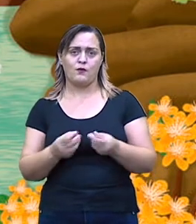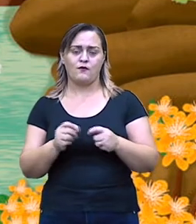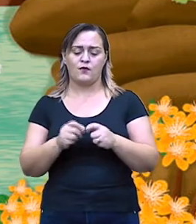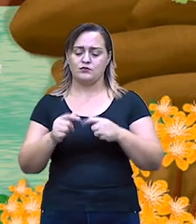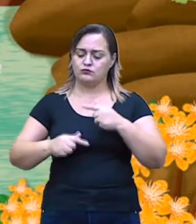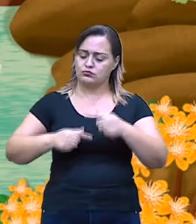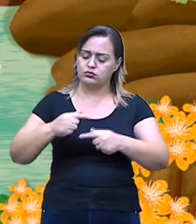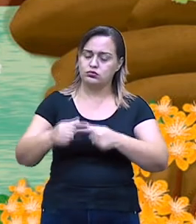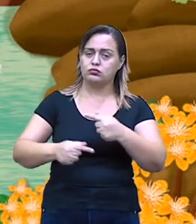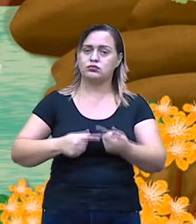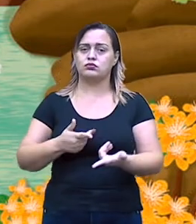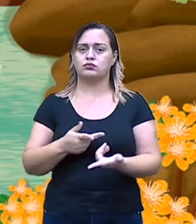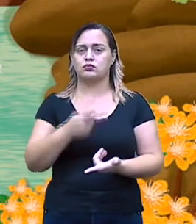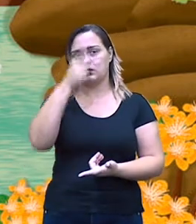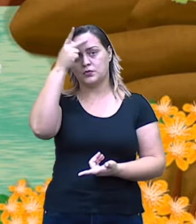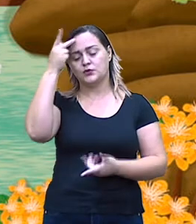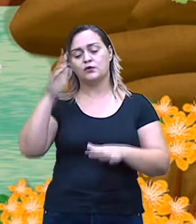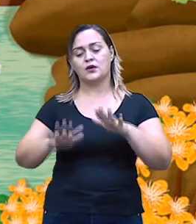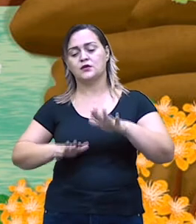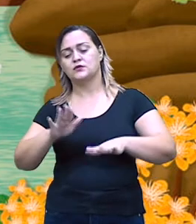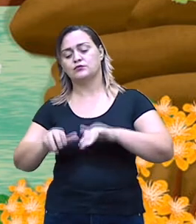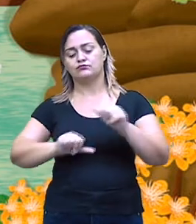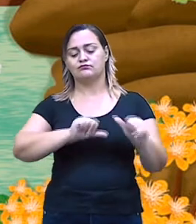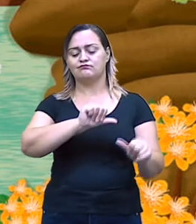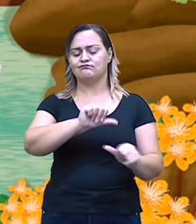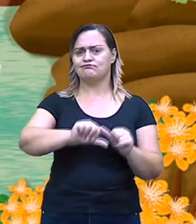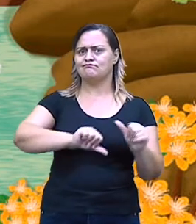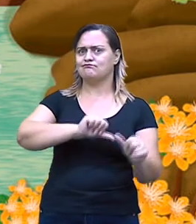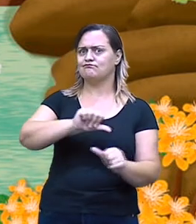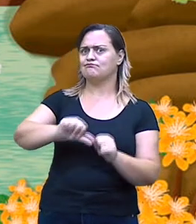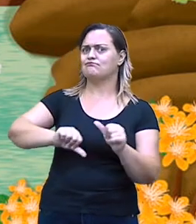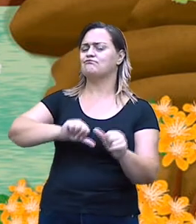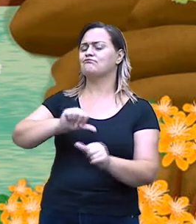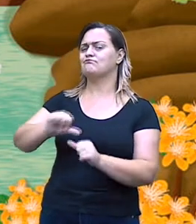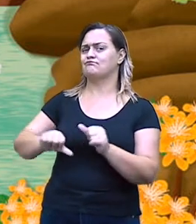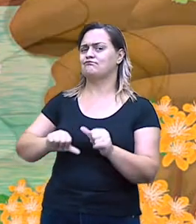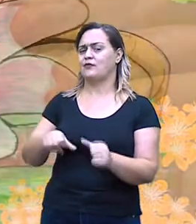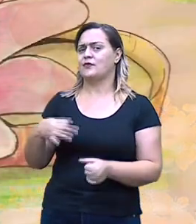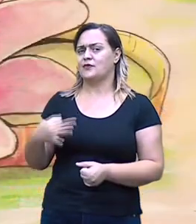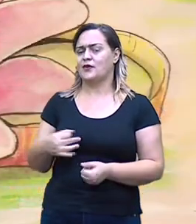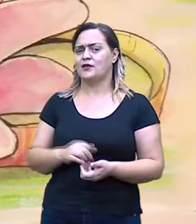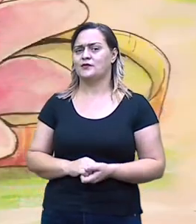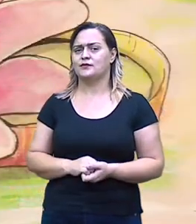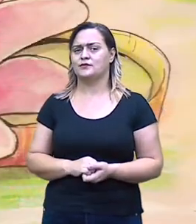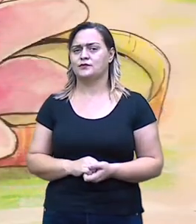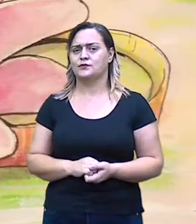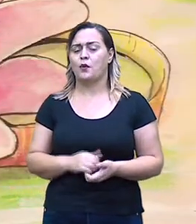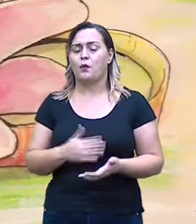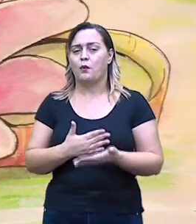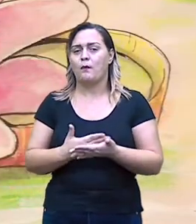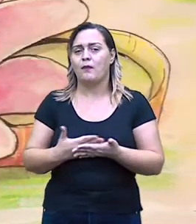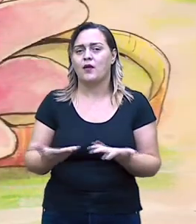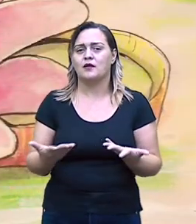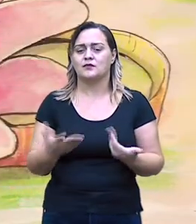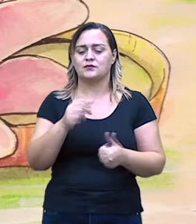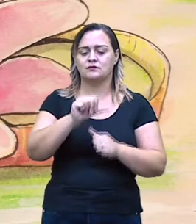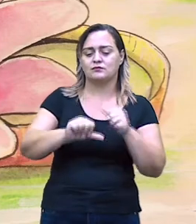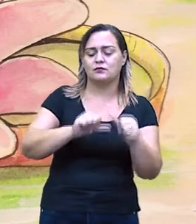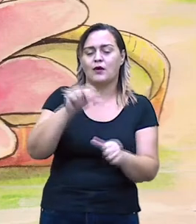exageradas, né? Recebem um ar aí de quê? De fantástico, né? Muita imaginação.